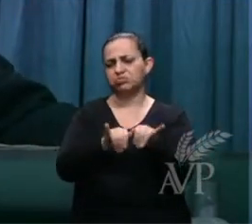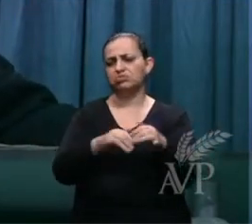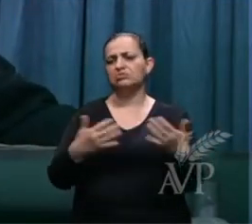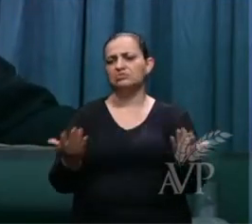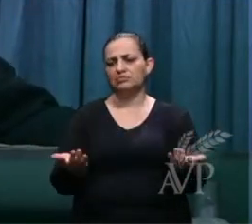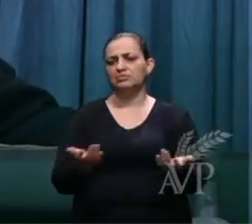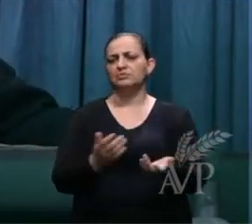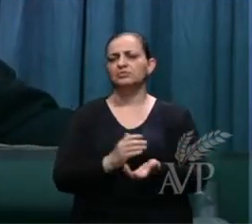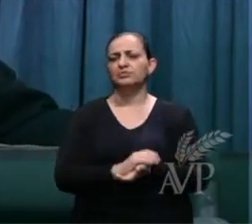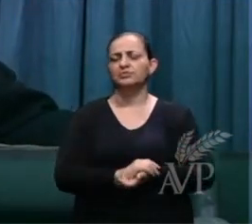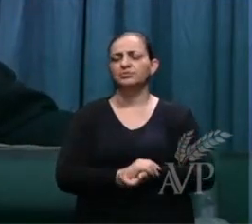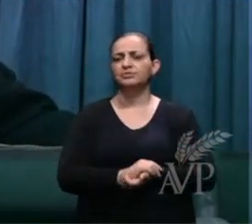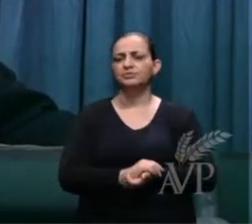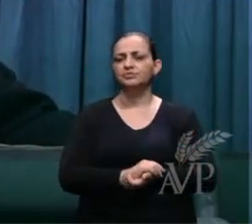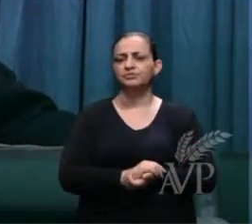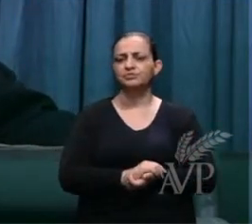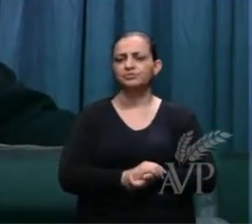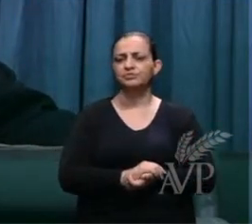mas